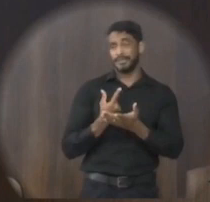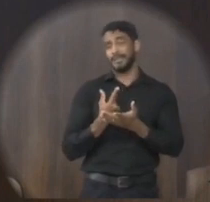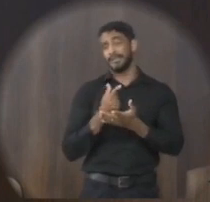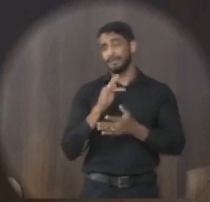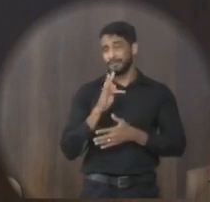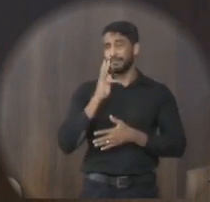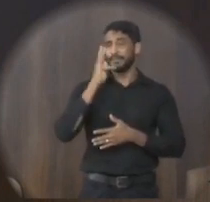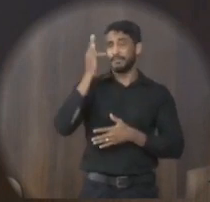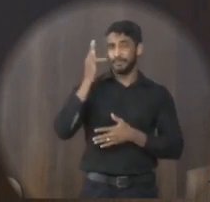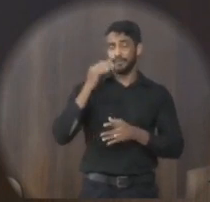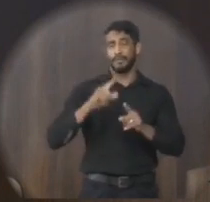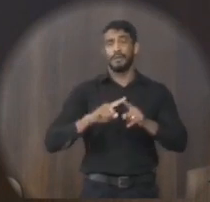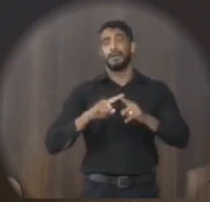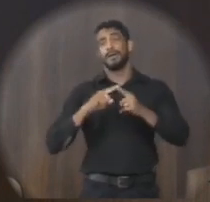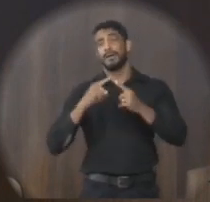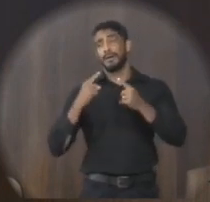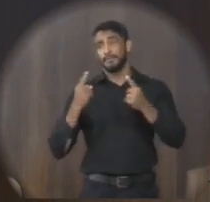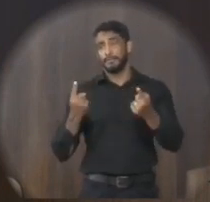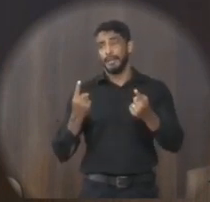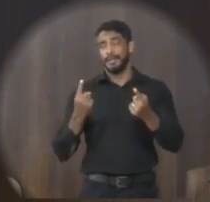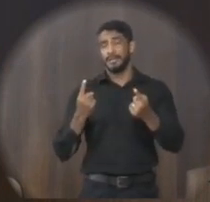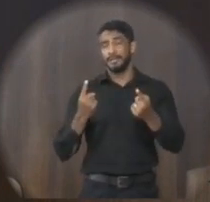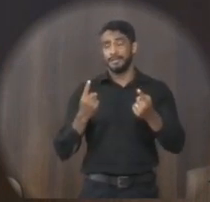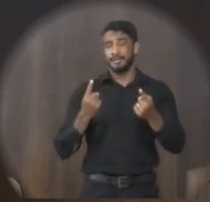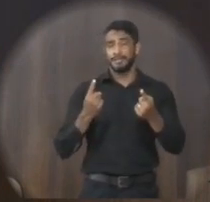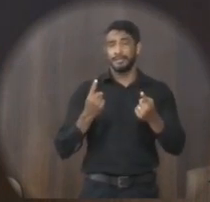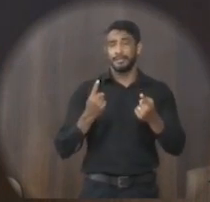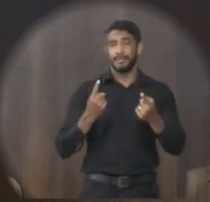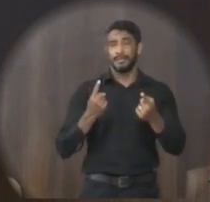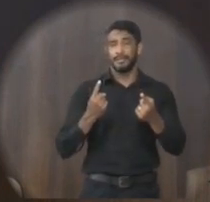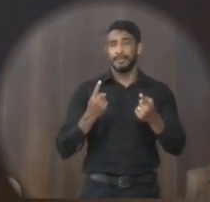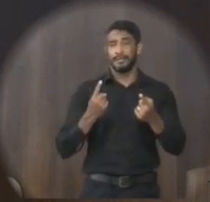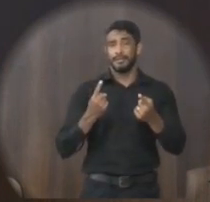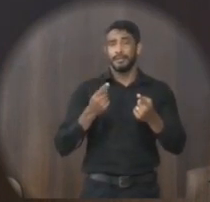futuros, né? Mas que resolva essa,